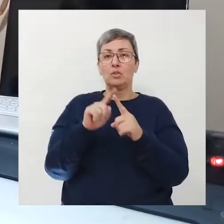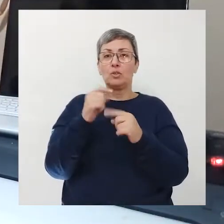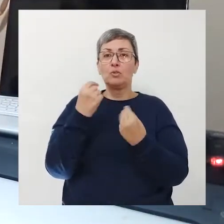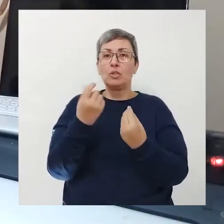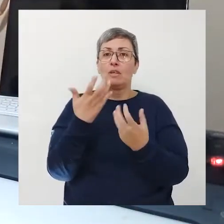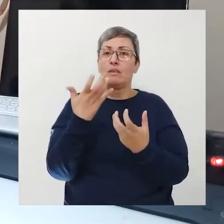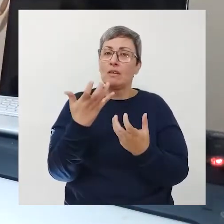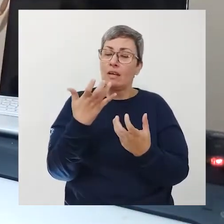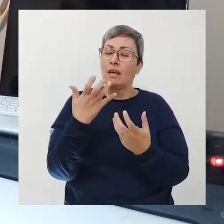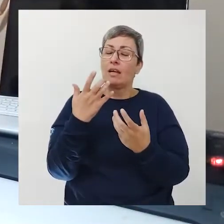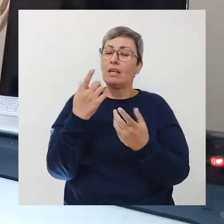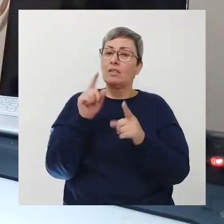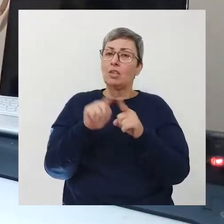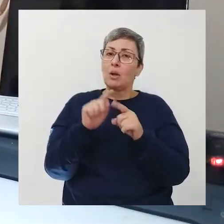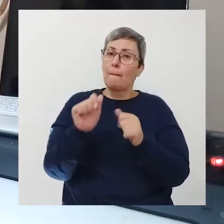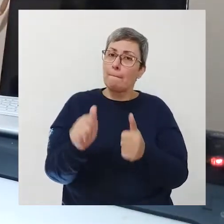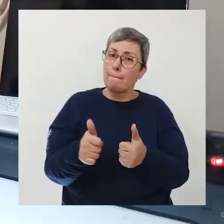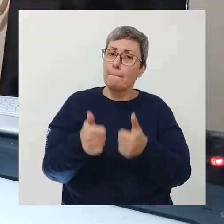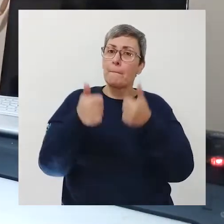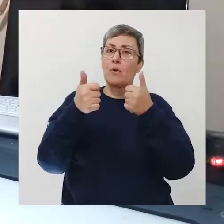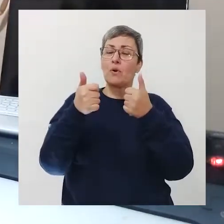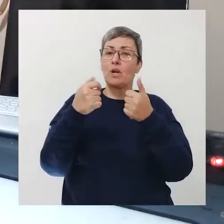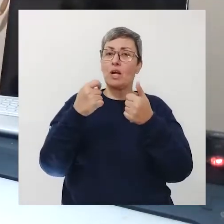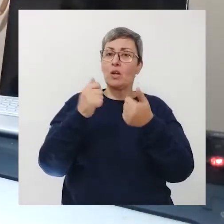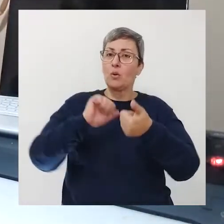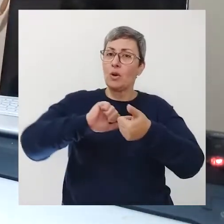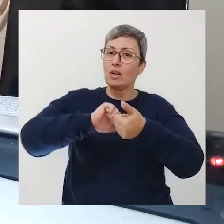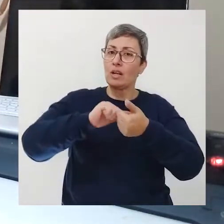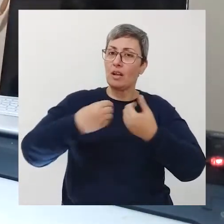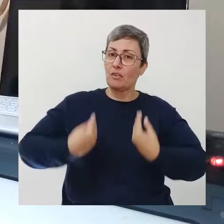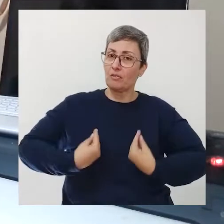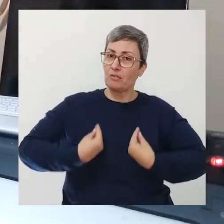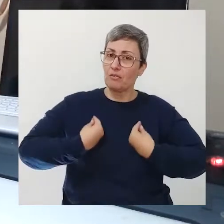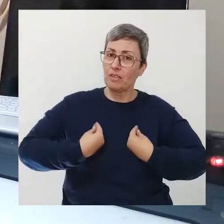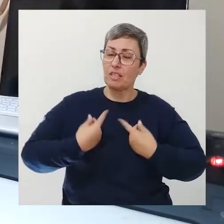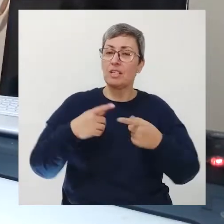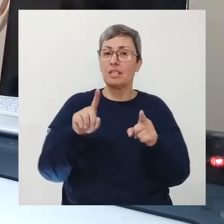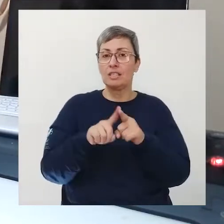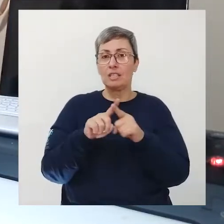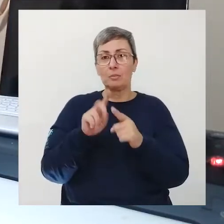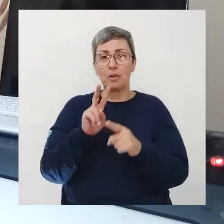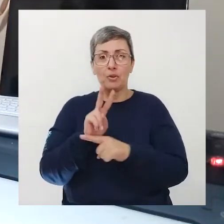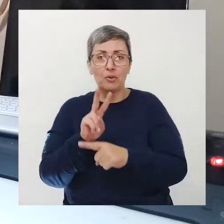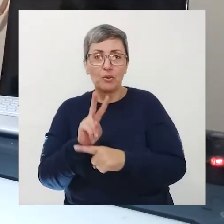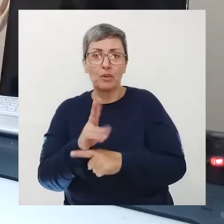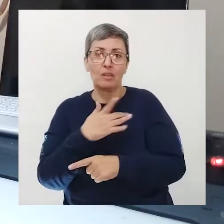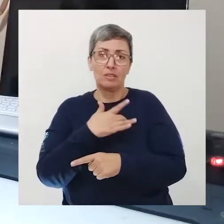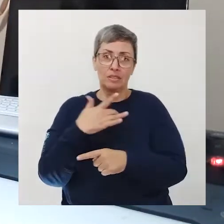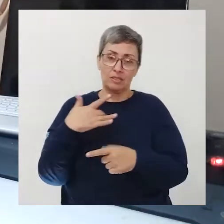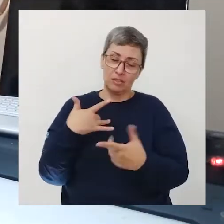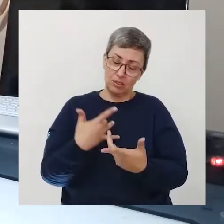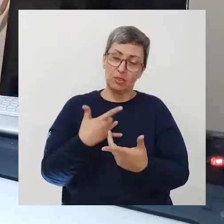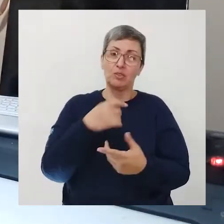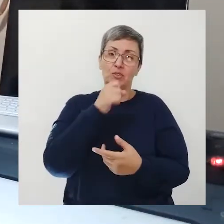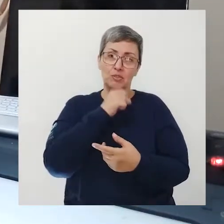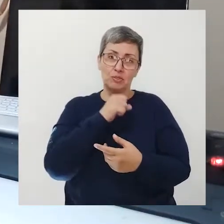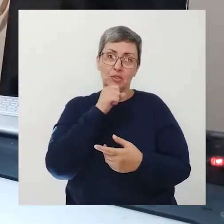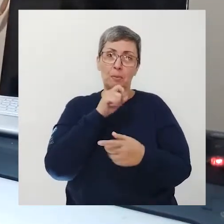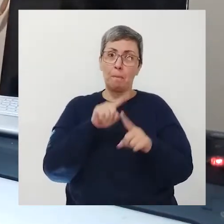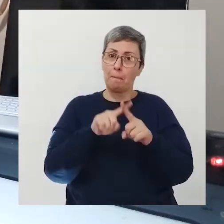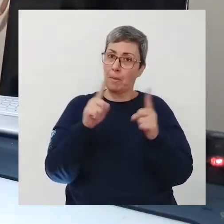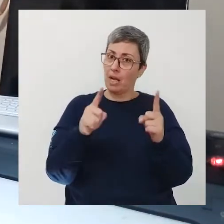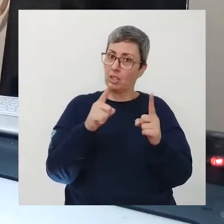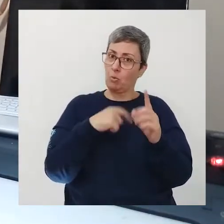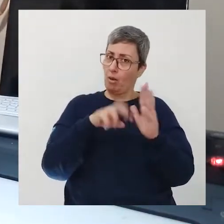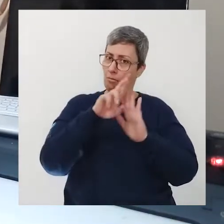esse intuito de melhorar a qualidade de vida e cuidar da saúde desses idosos Mas